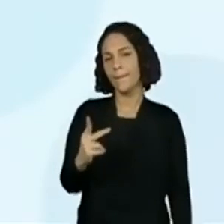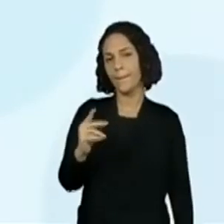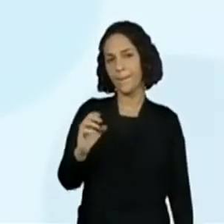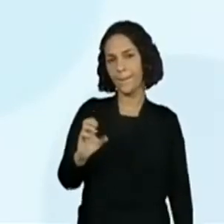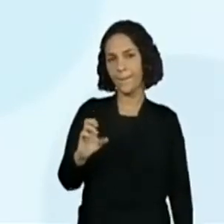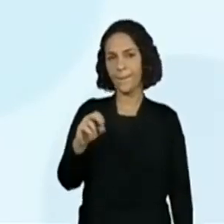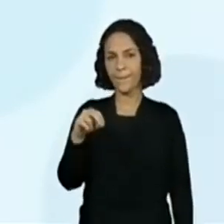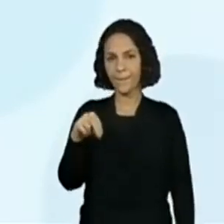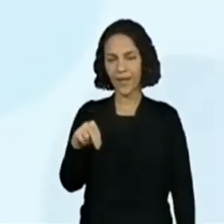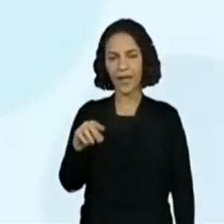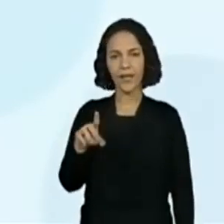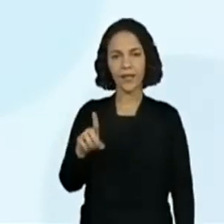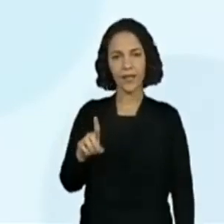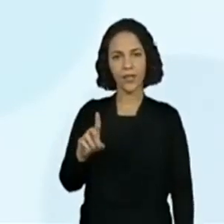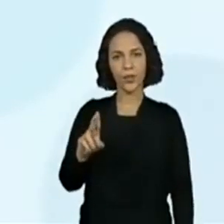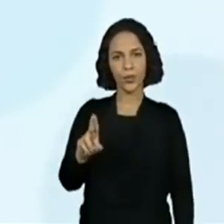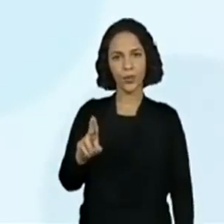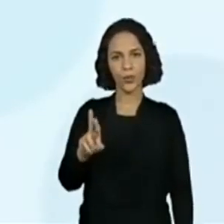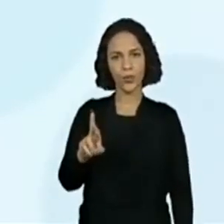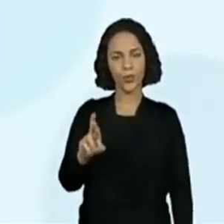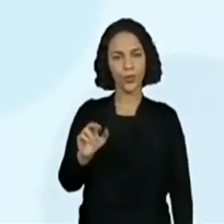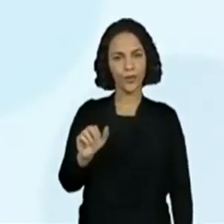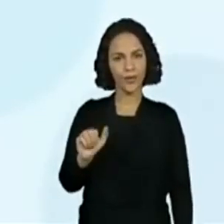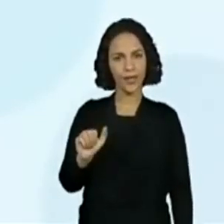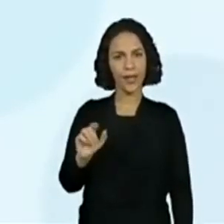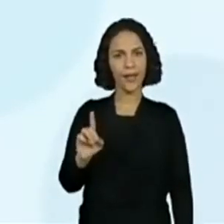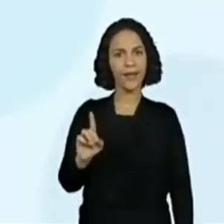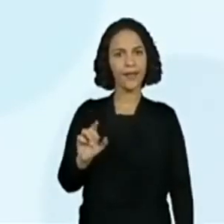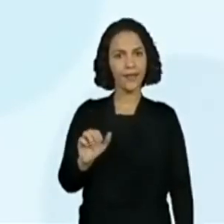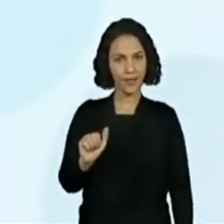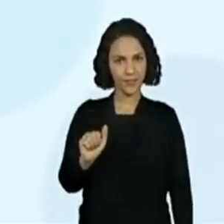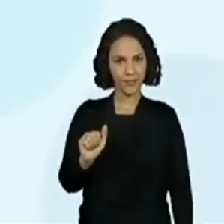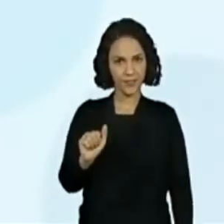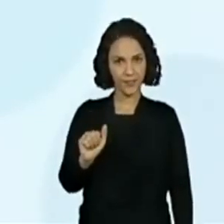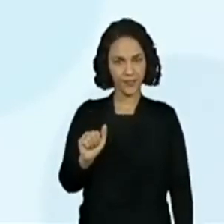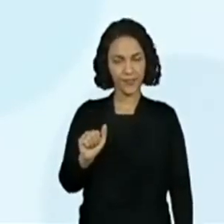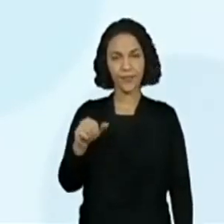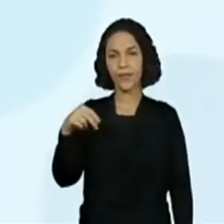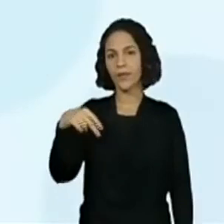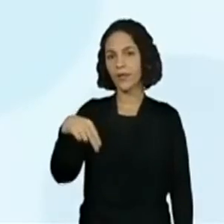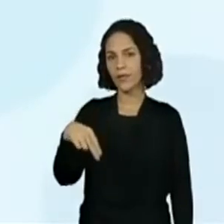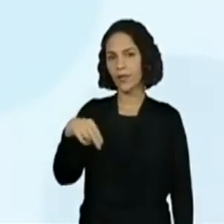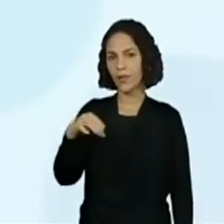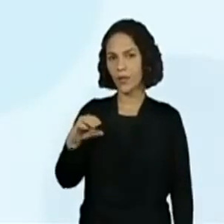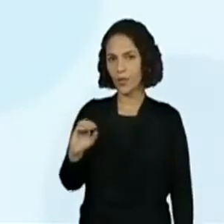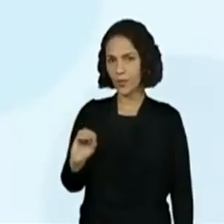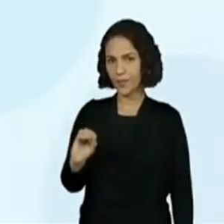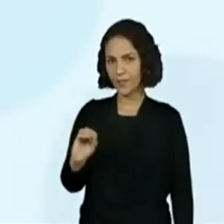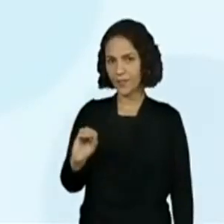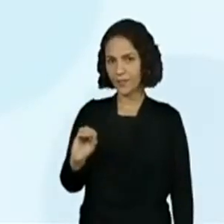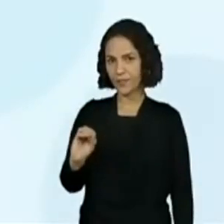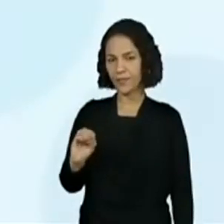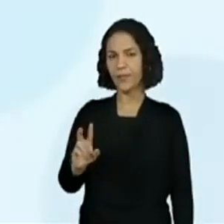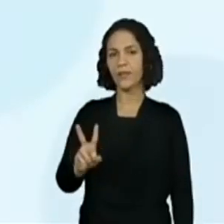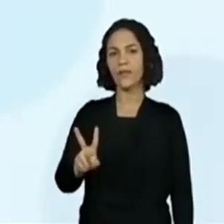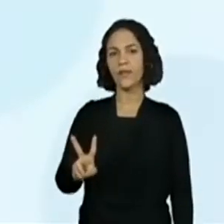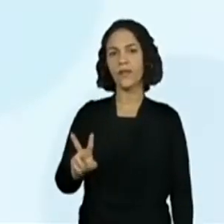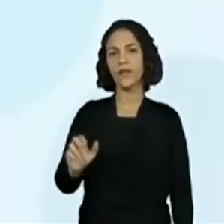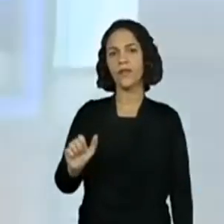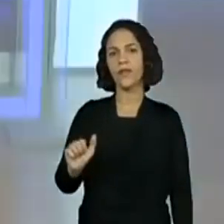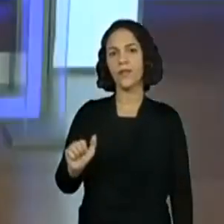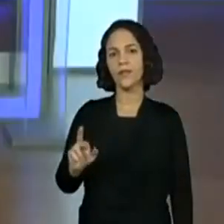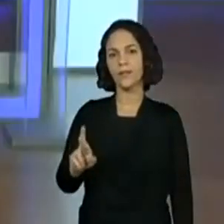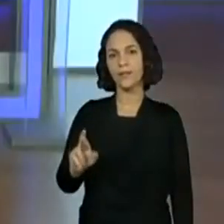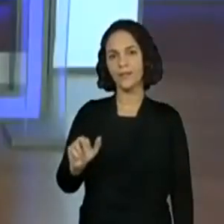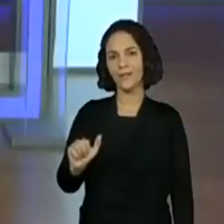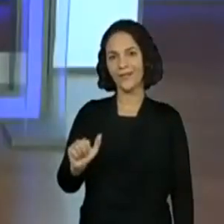Rau. E a gente percebe que precisa do L, porque o que acontece? A forma como a gente fala